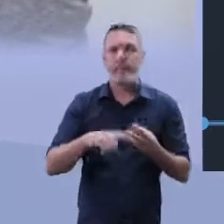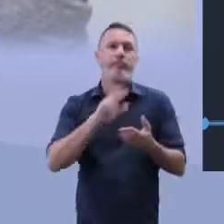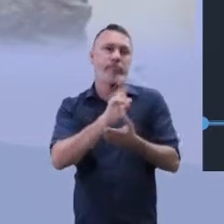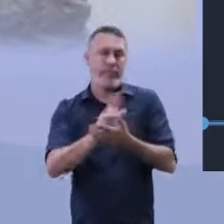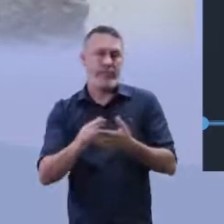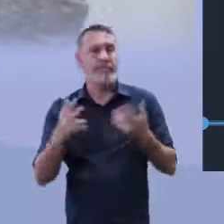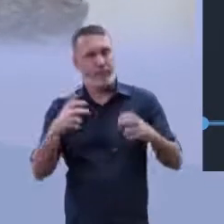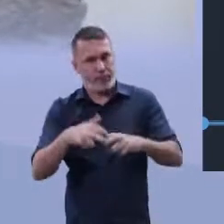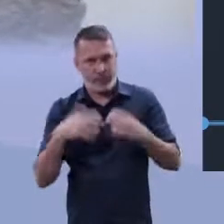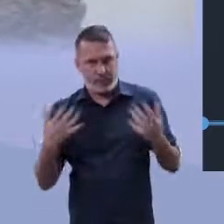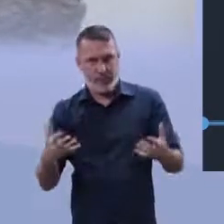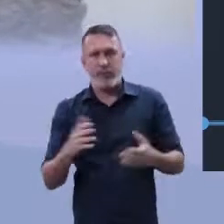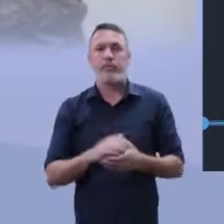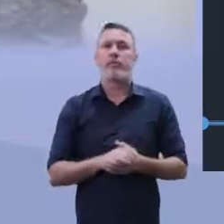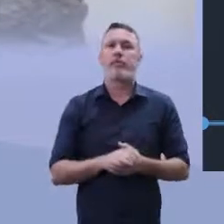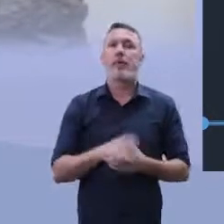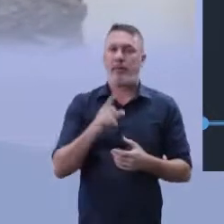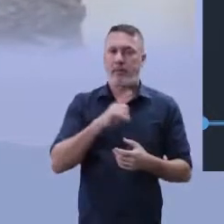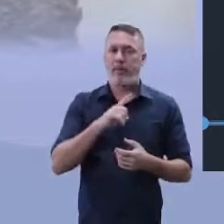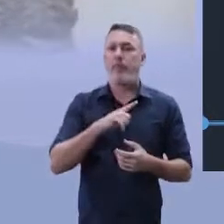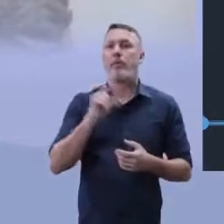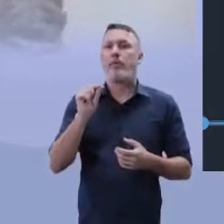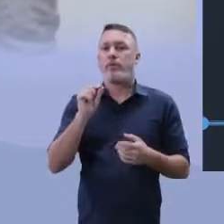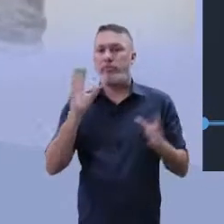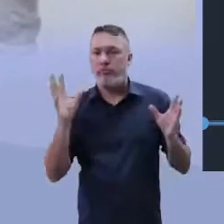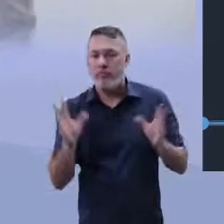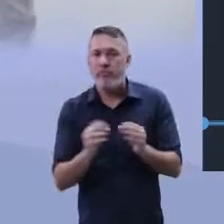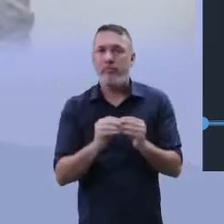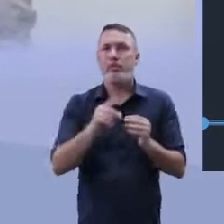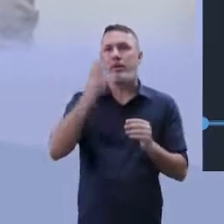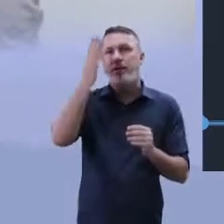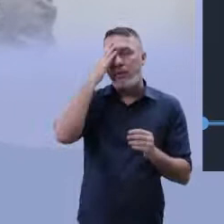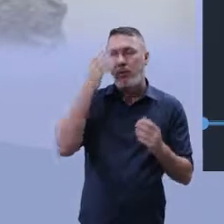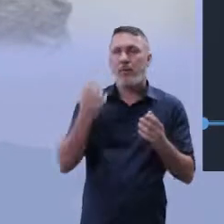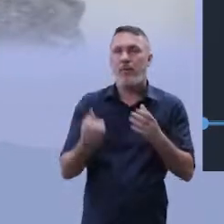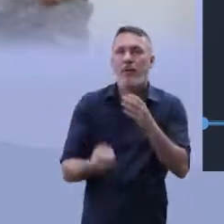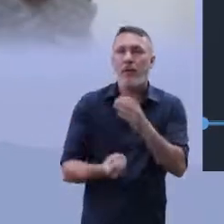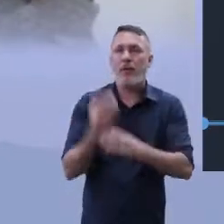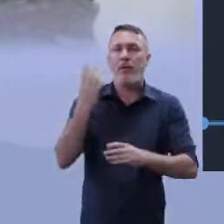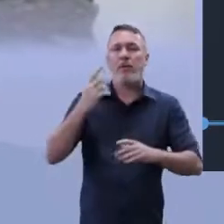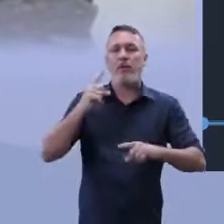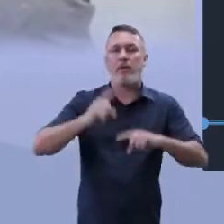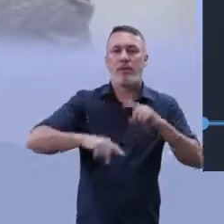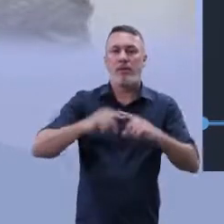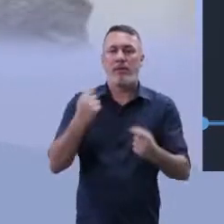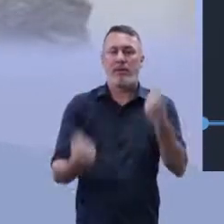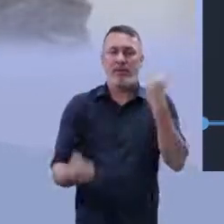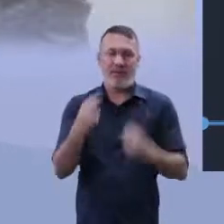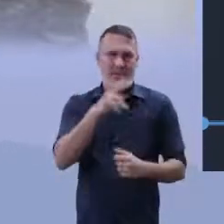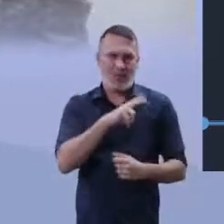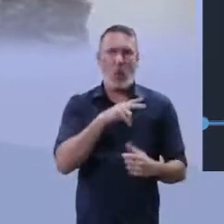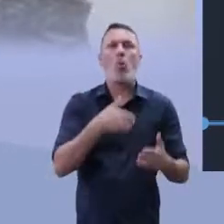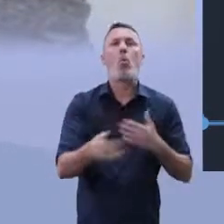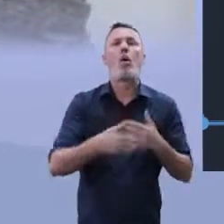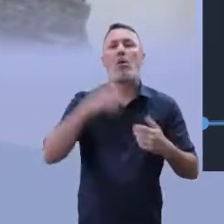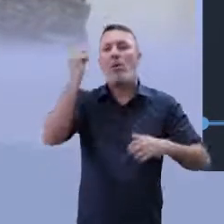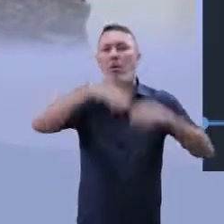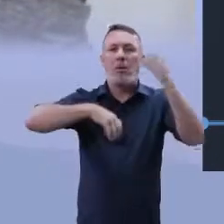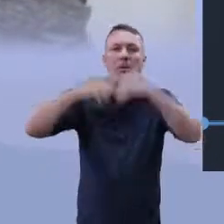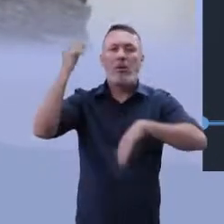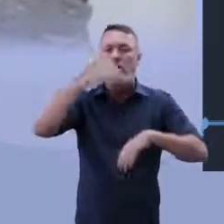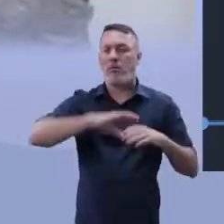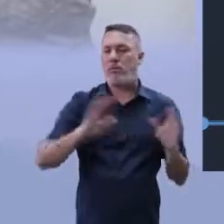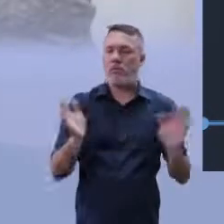ou algum centro pago. Então, eu tenho que entender que não basta você colocar uma academia privada e falar, vai lá, vou praticar qualquer coisa. Não.